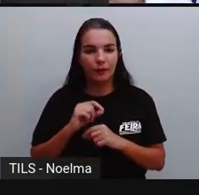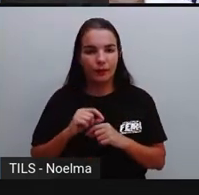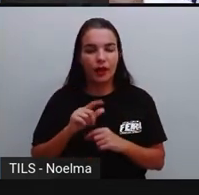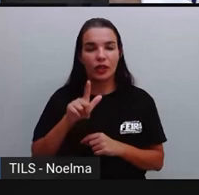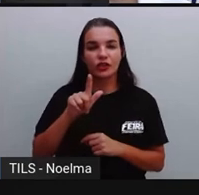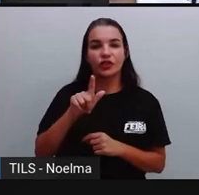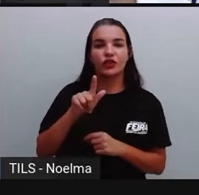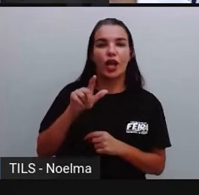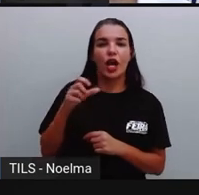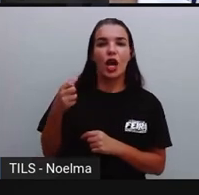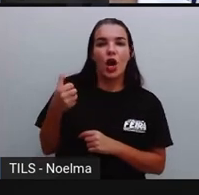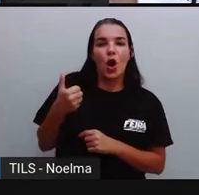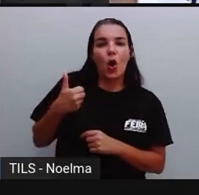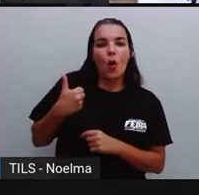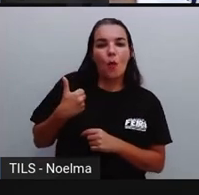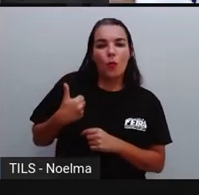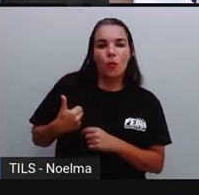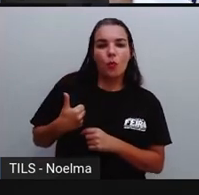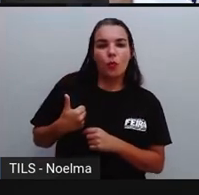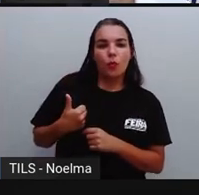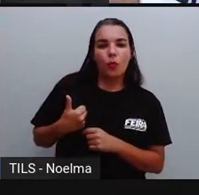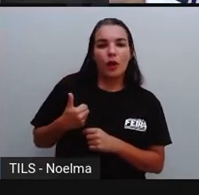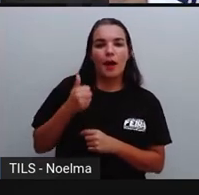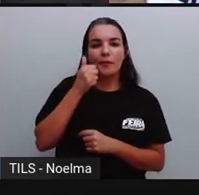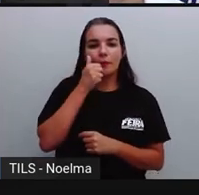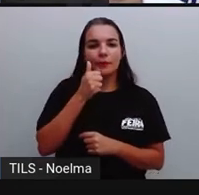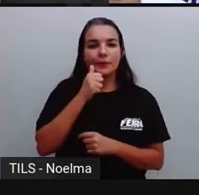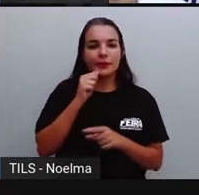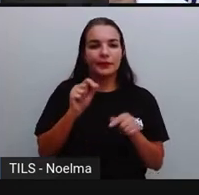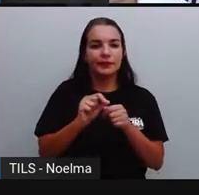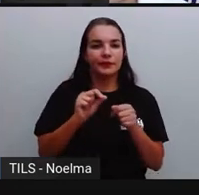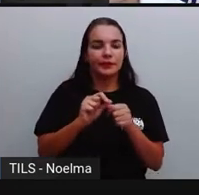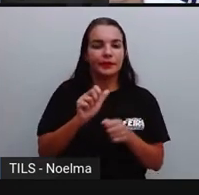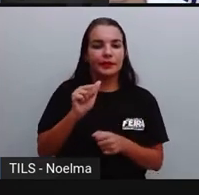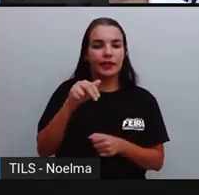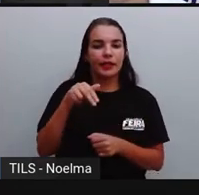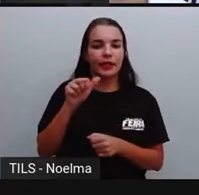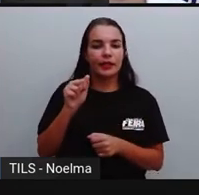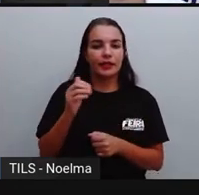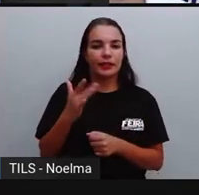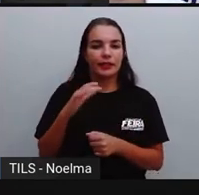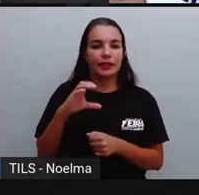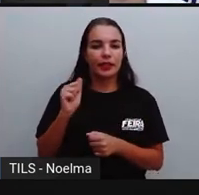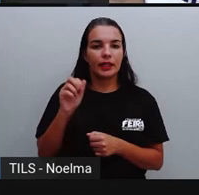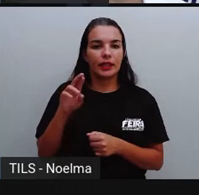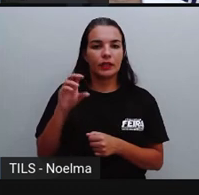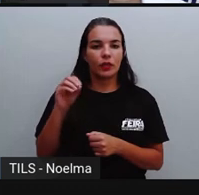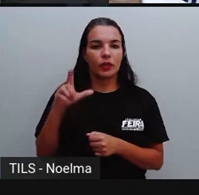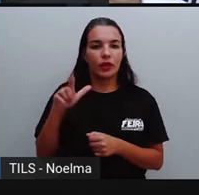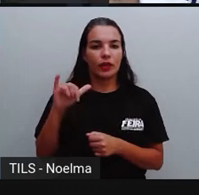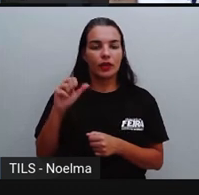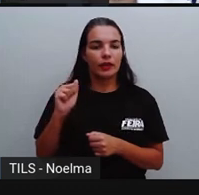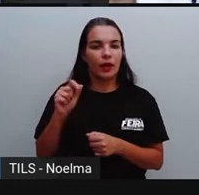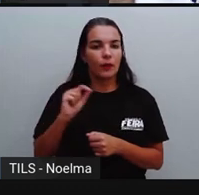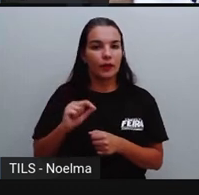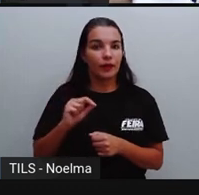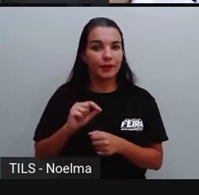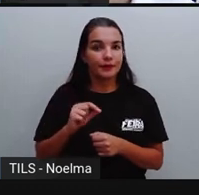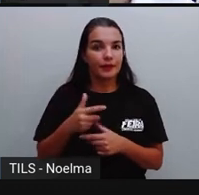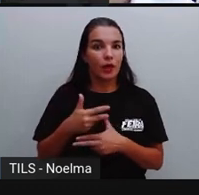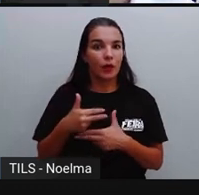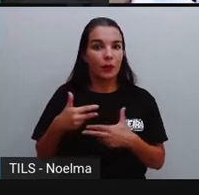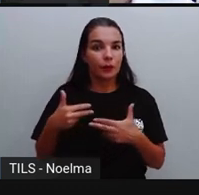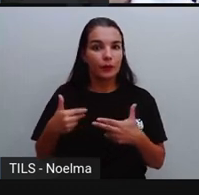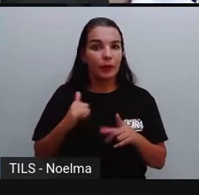G1, tá? Foi uma matéria de Ana Carolina Raimundi, fala que casos de bullying nas escolas cresceu aí no Brasil. Foi uma